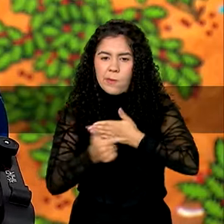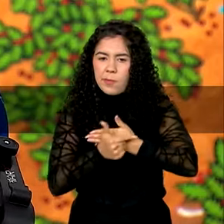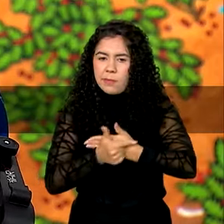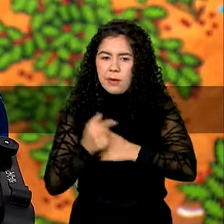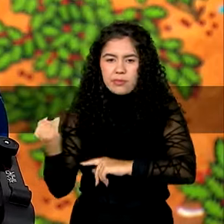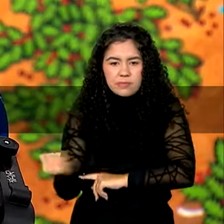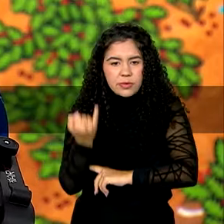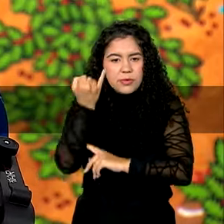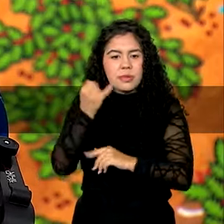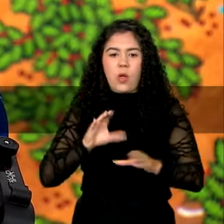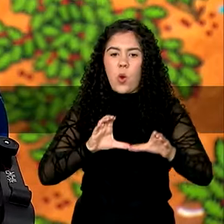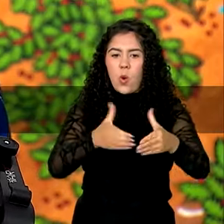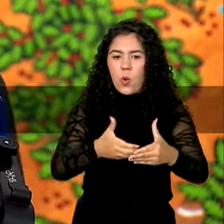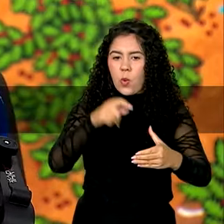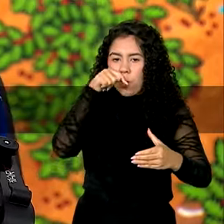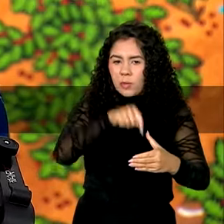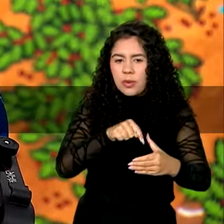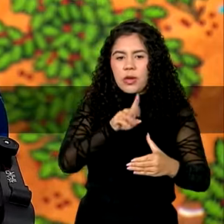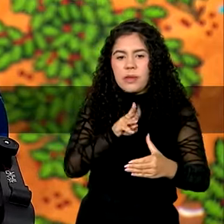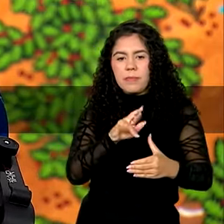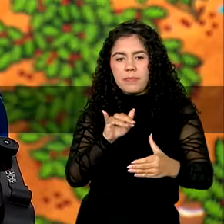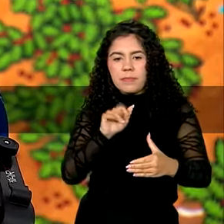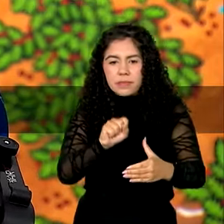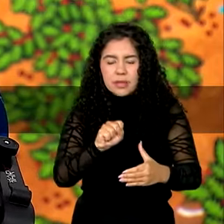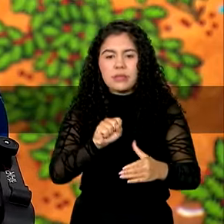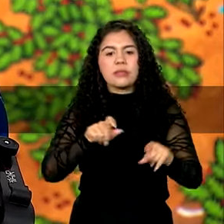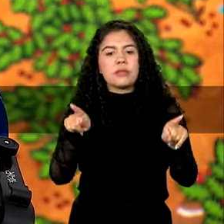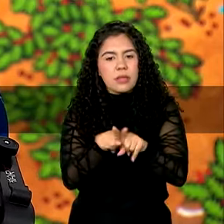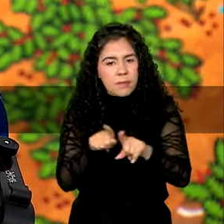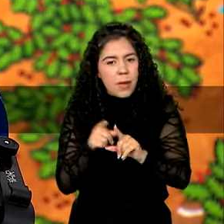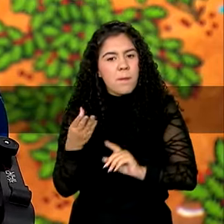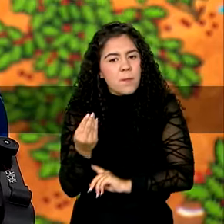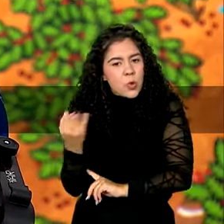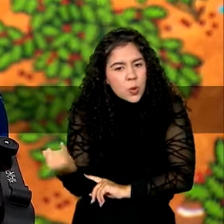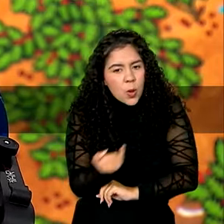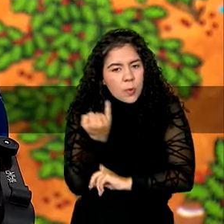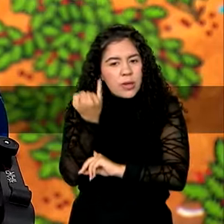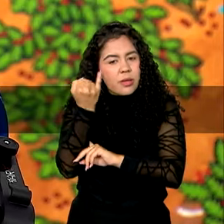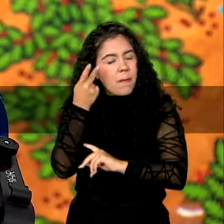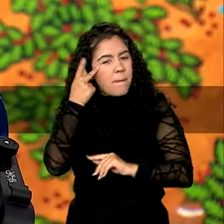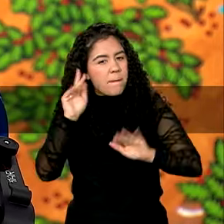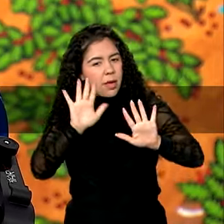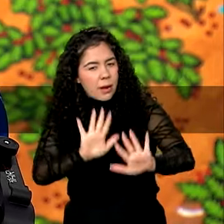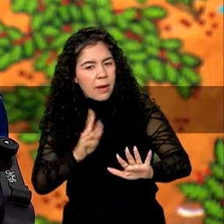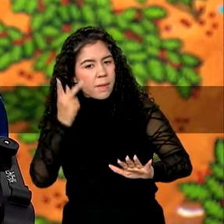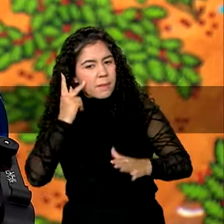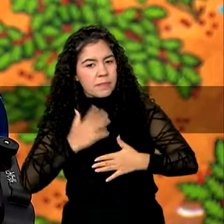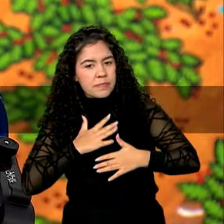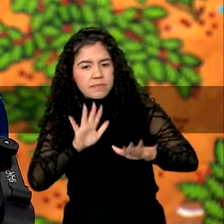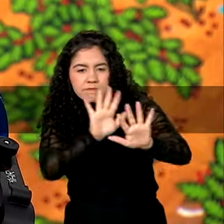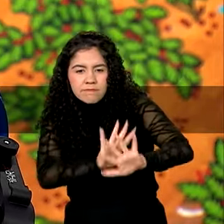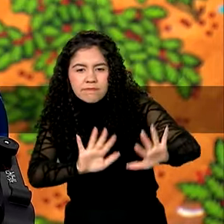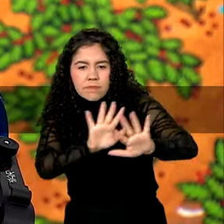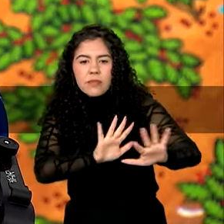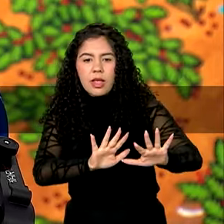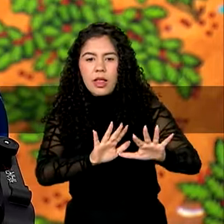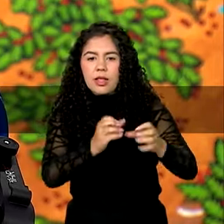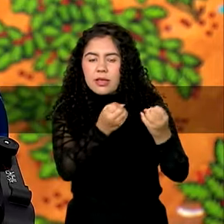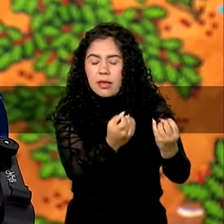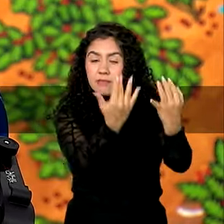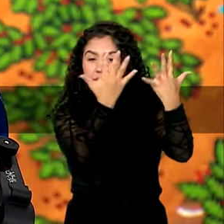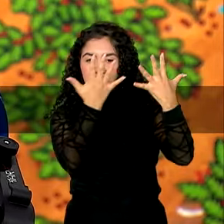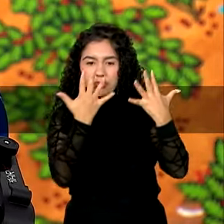BRICS, muito importante internacional, muito importante, e me parece que nesse sentido nos ilumina